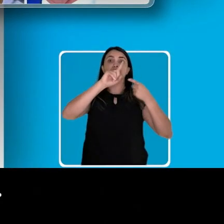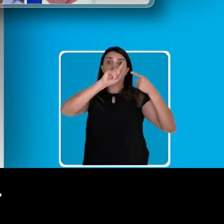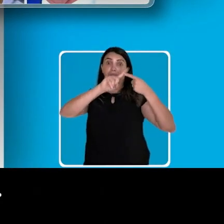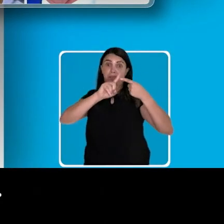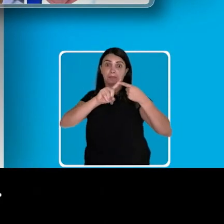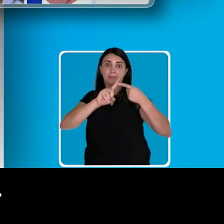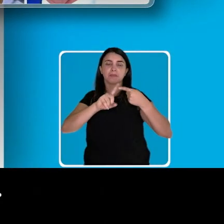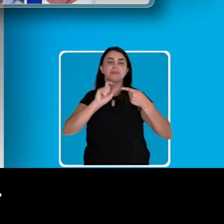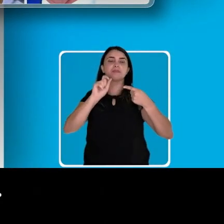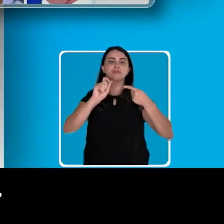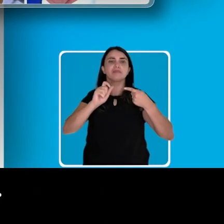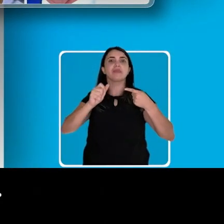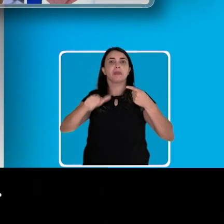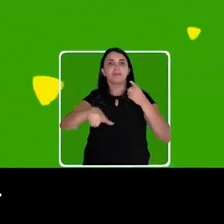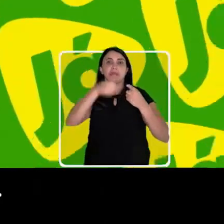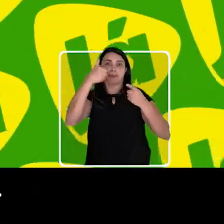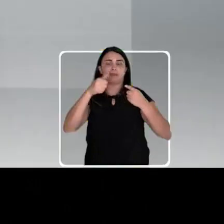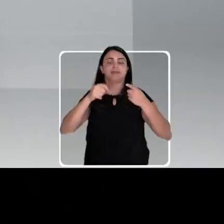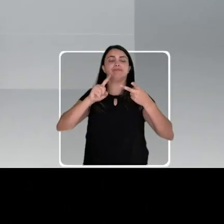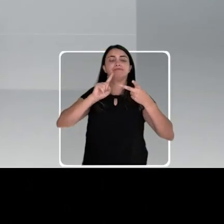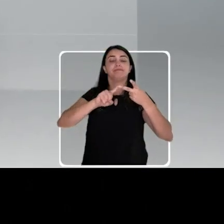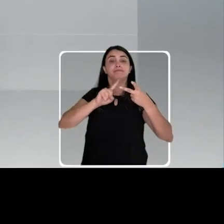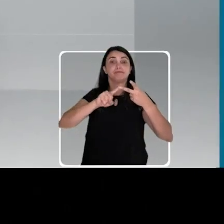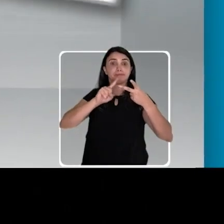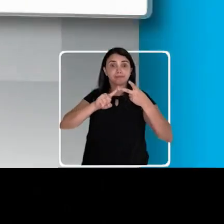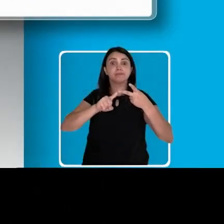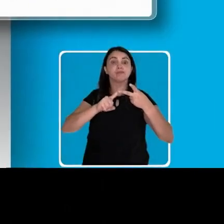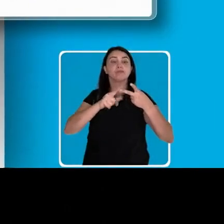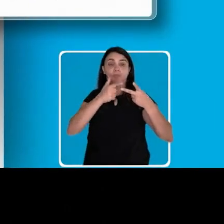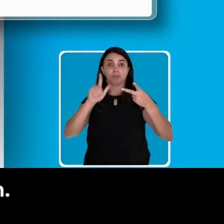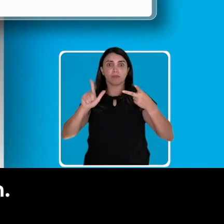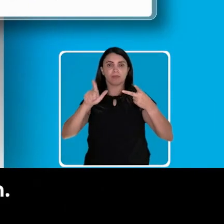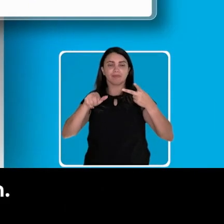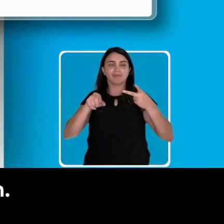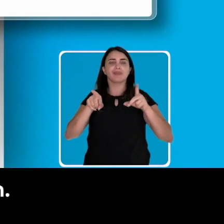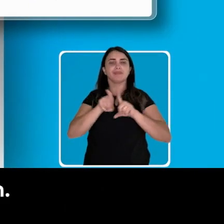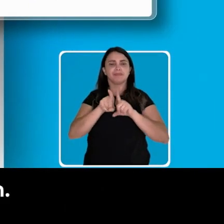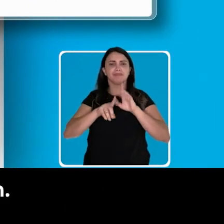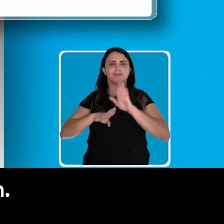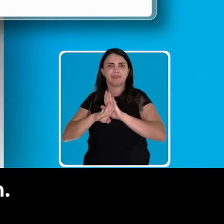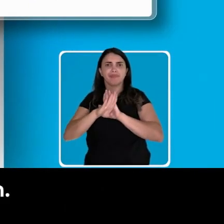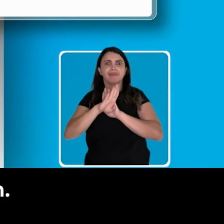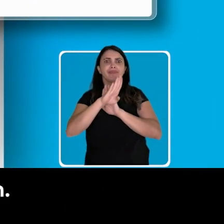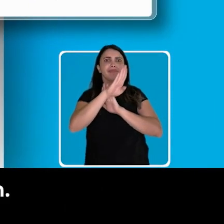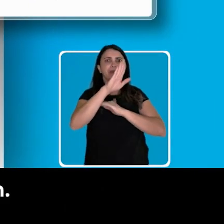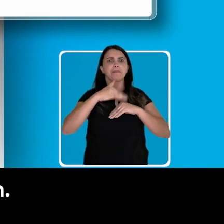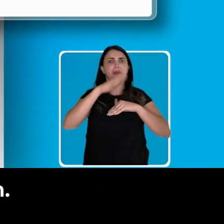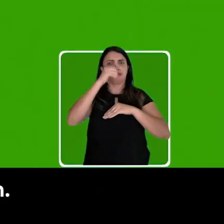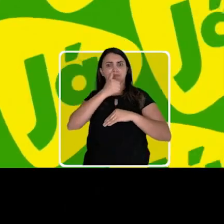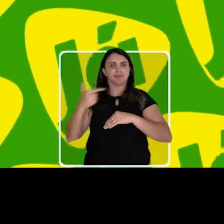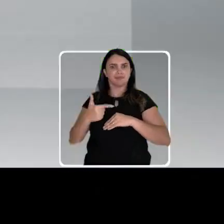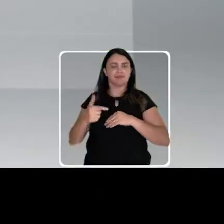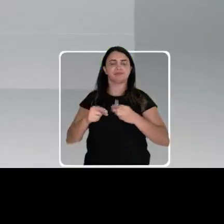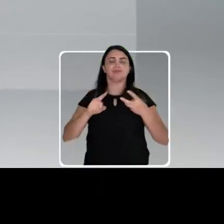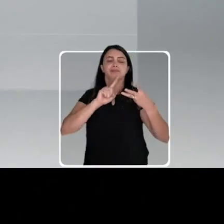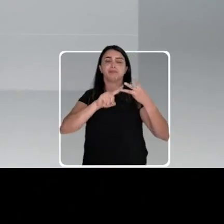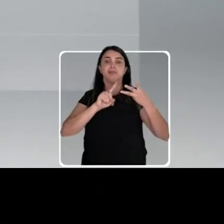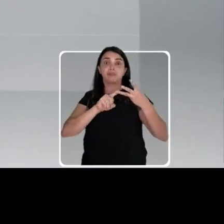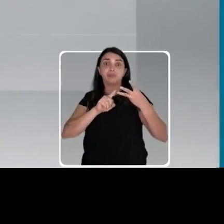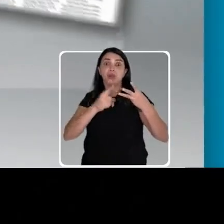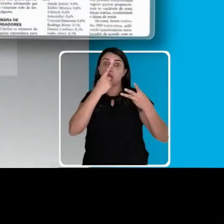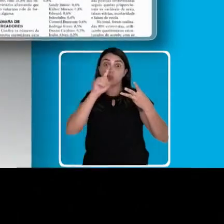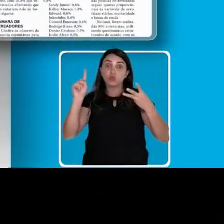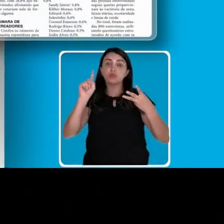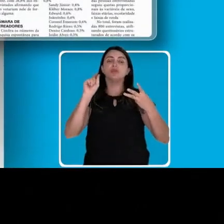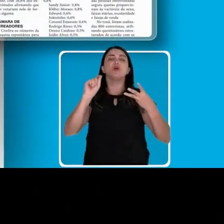Pesquisa do jornal Opção mantém Mabel na ponta. Na pesquisa da revista Exame, Mabel continua crescendo e aumenta sua vantagem. E na última